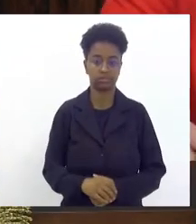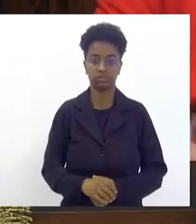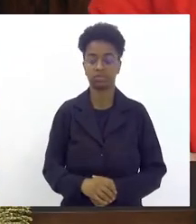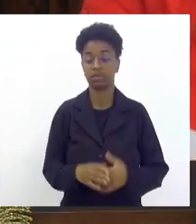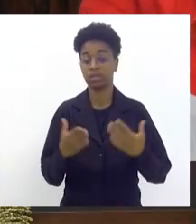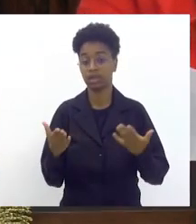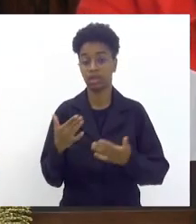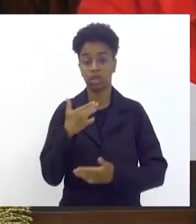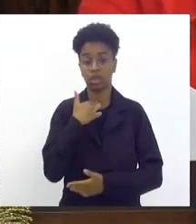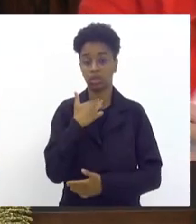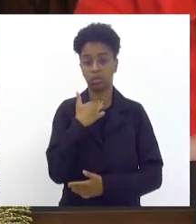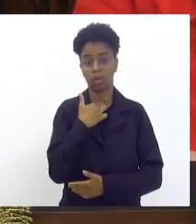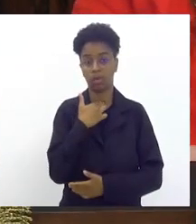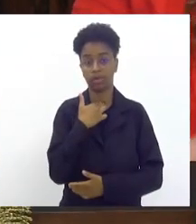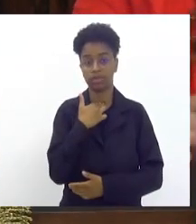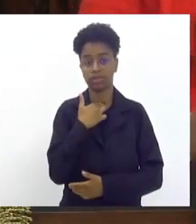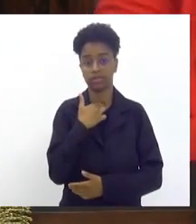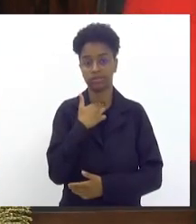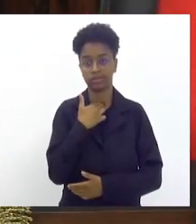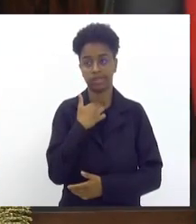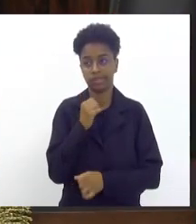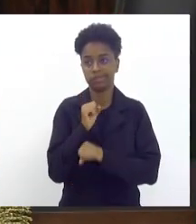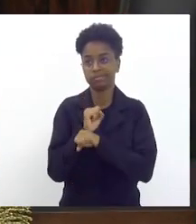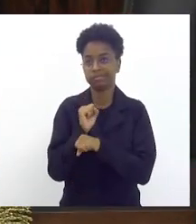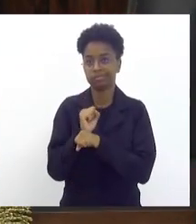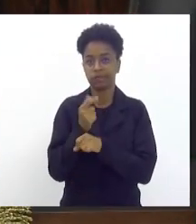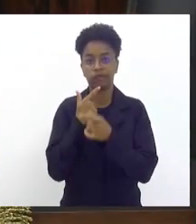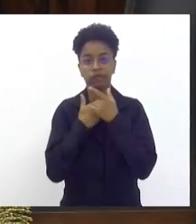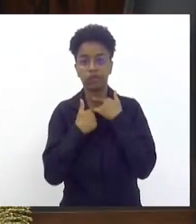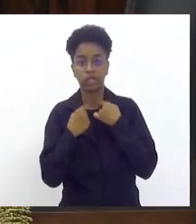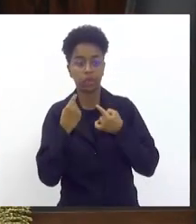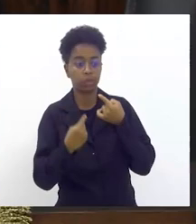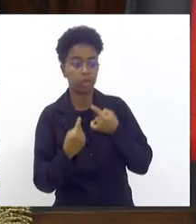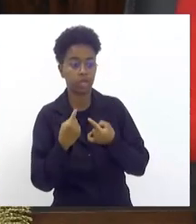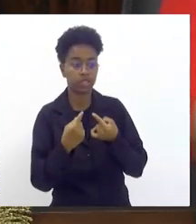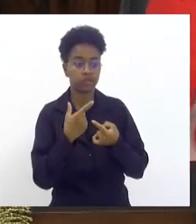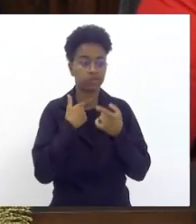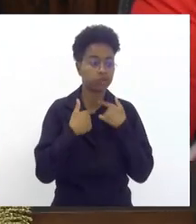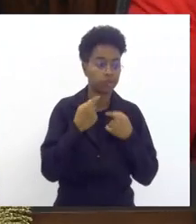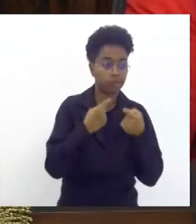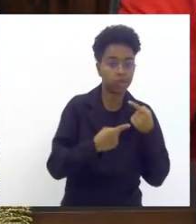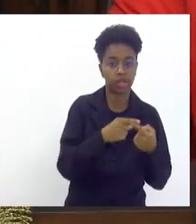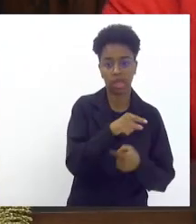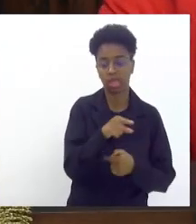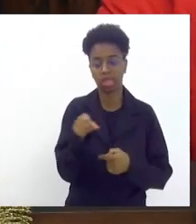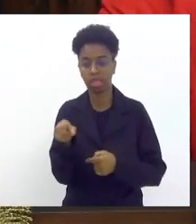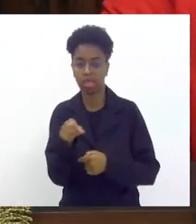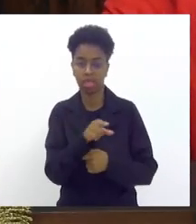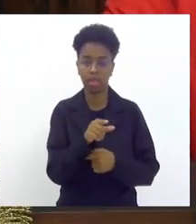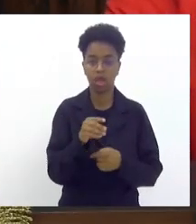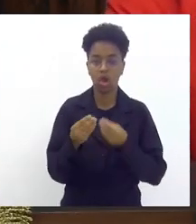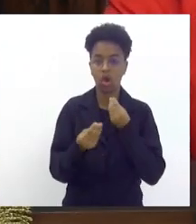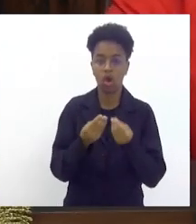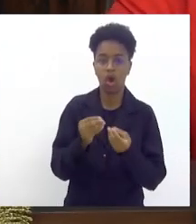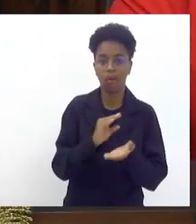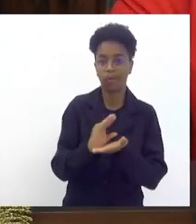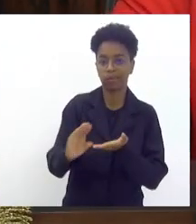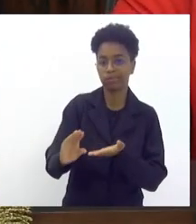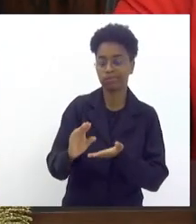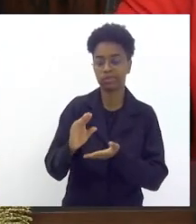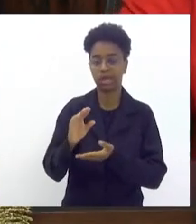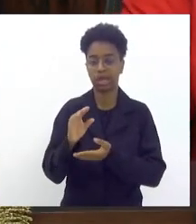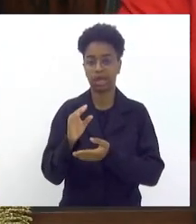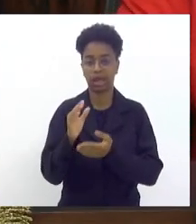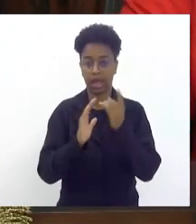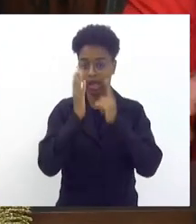aqui ficar refém da vontade política de um ou dois atores do que deve ser o incentivo do carnaval